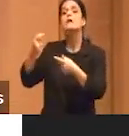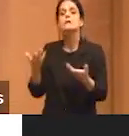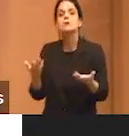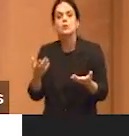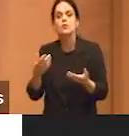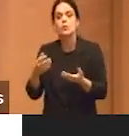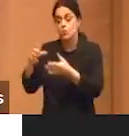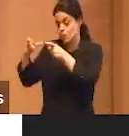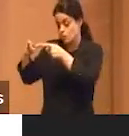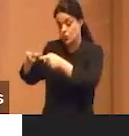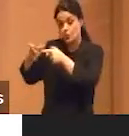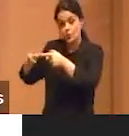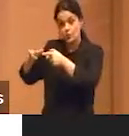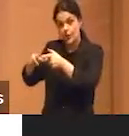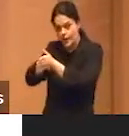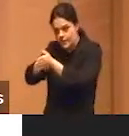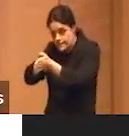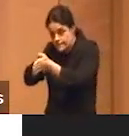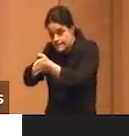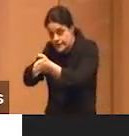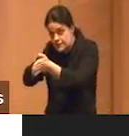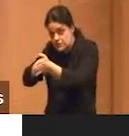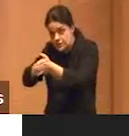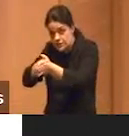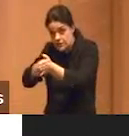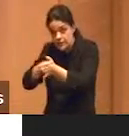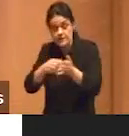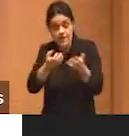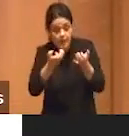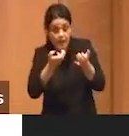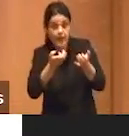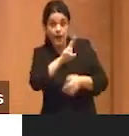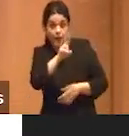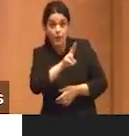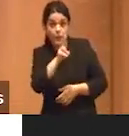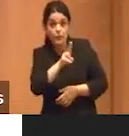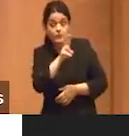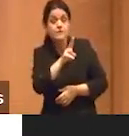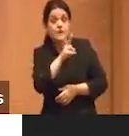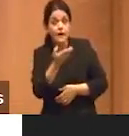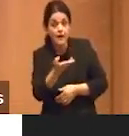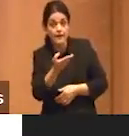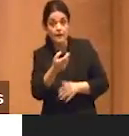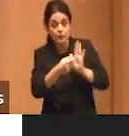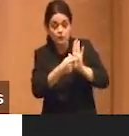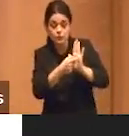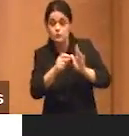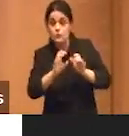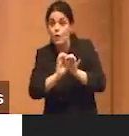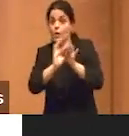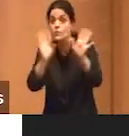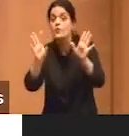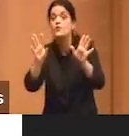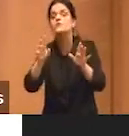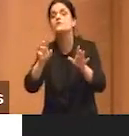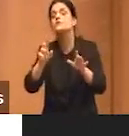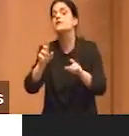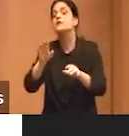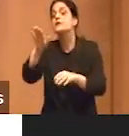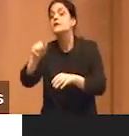na lógica software livre, procura o que já existe no mundo, encontra o Big Blue Button,